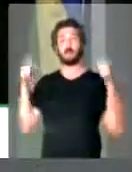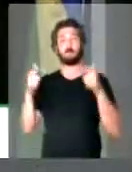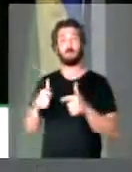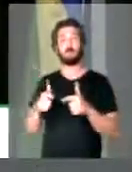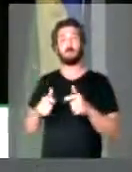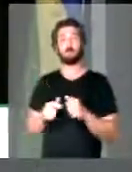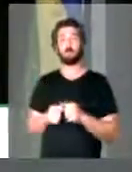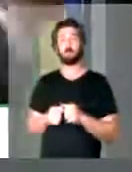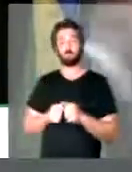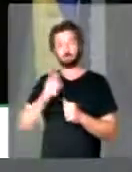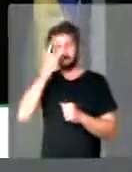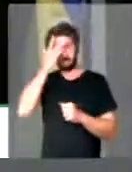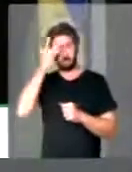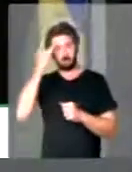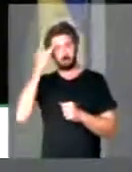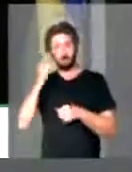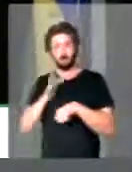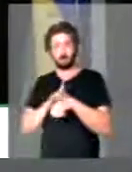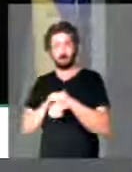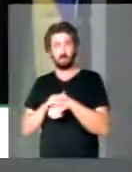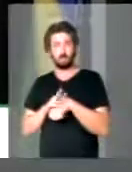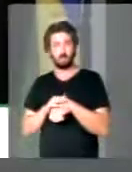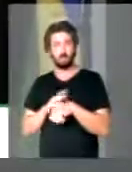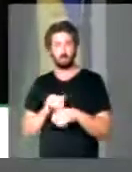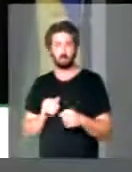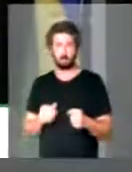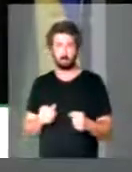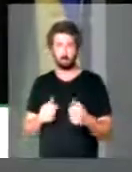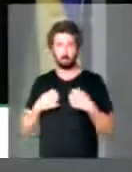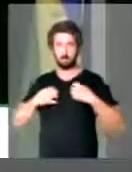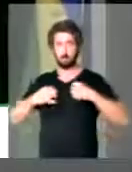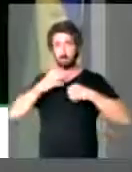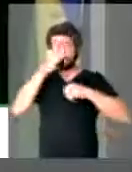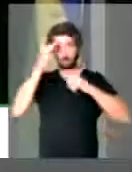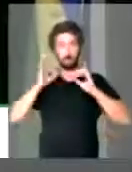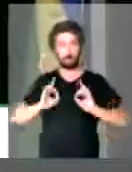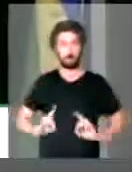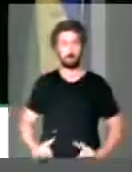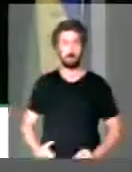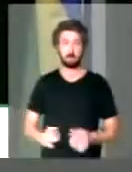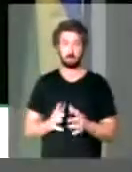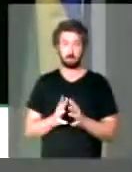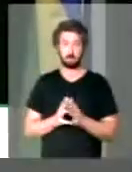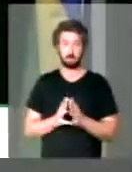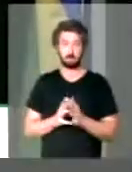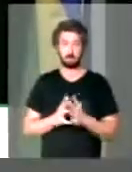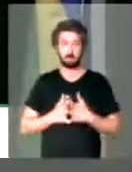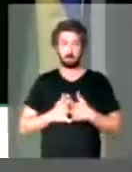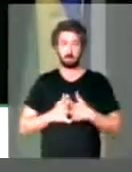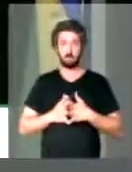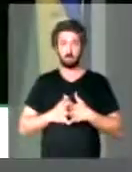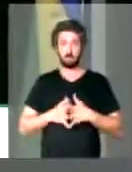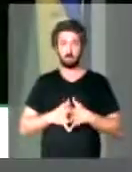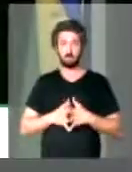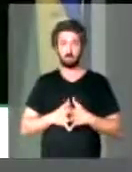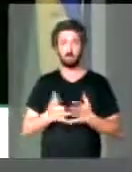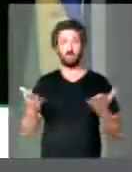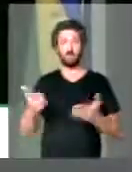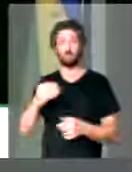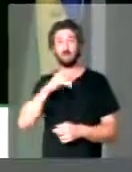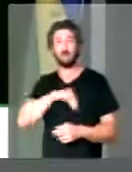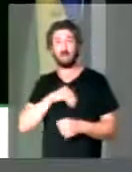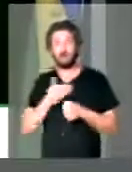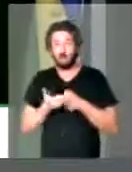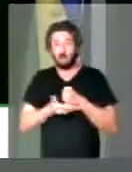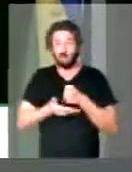Atacam as pessoas doentes, a pessoa que tem deficiência, que vão ganhar, que ganham hoje um